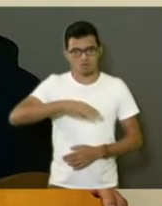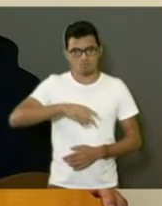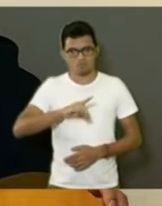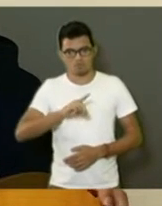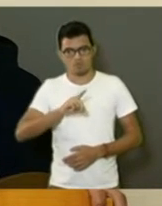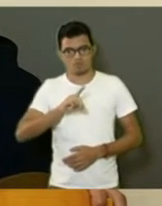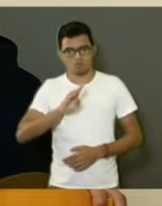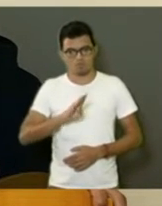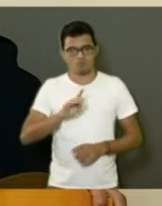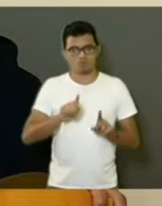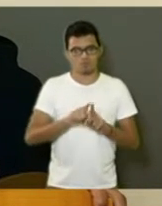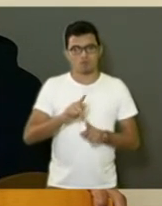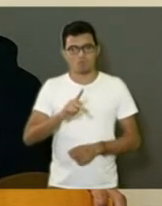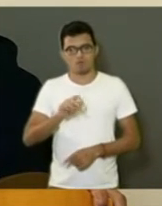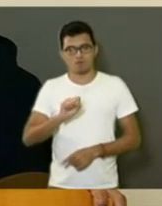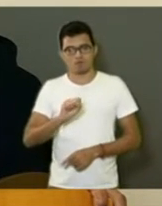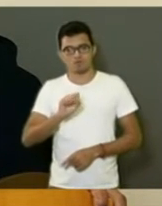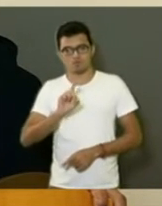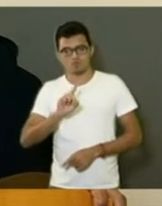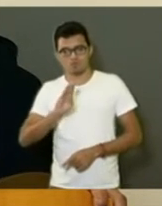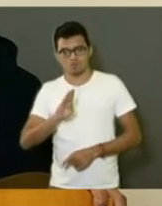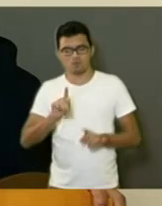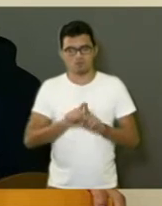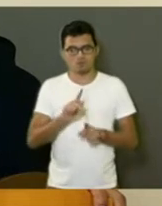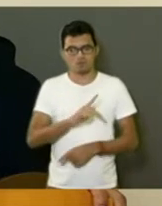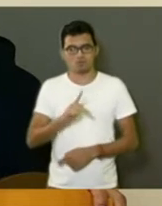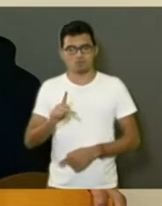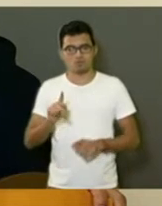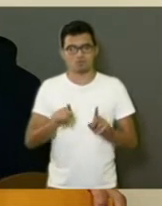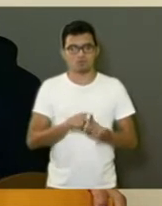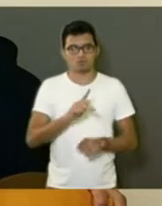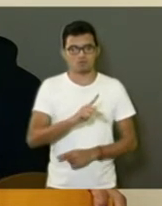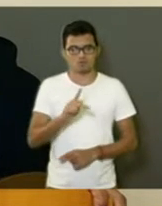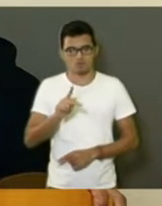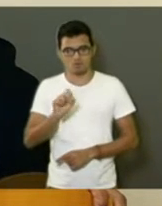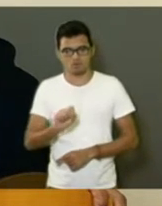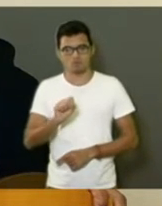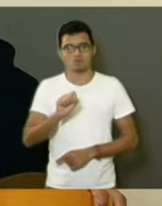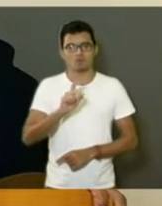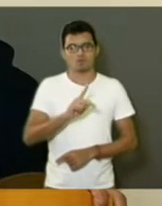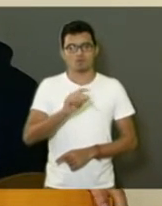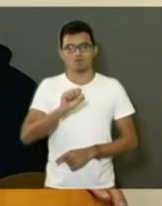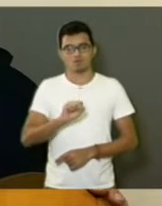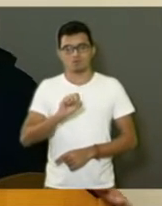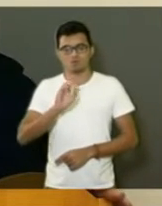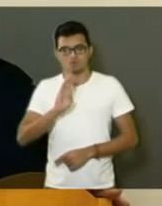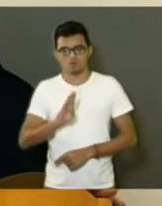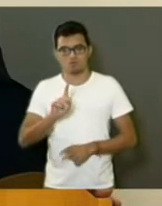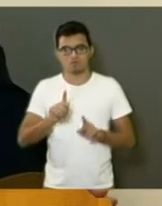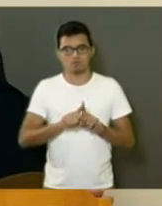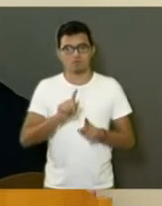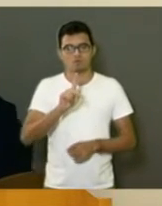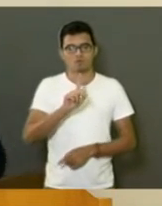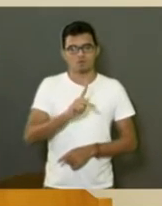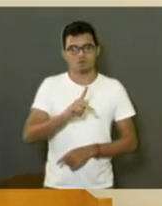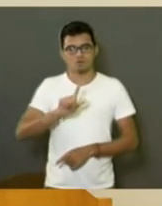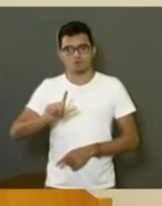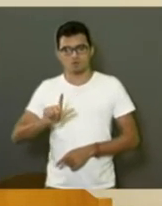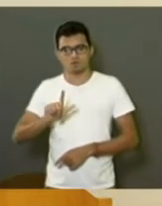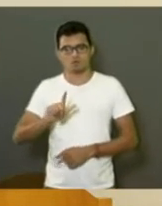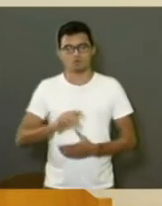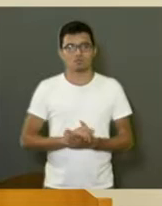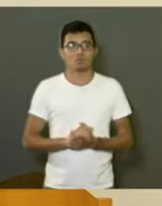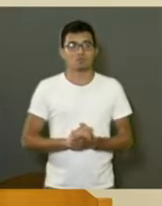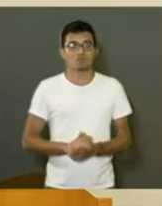PSDB, a bancada do PP, do PPS, do PSDB e a bancada do PRB. Com